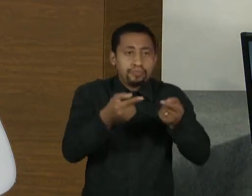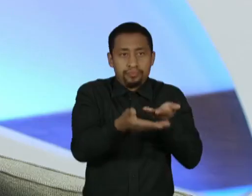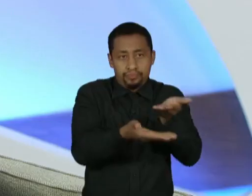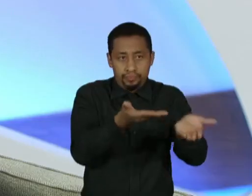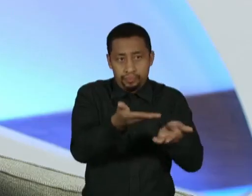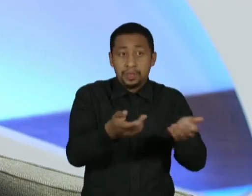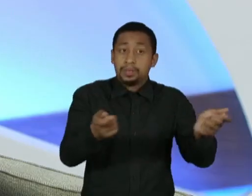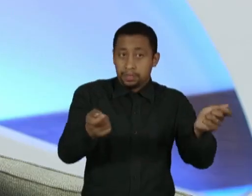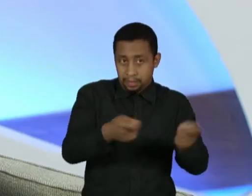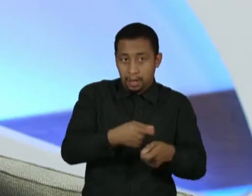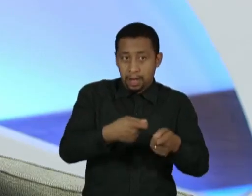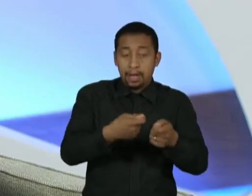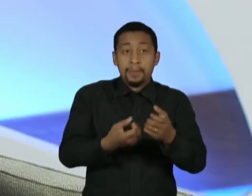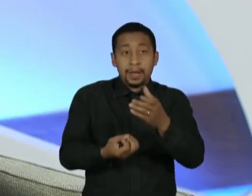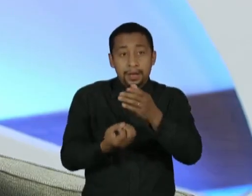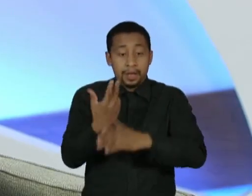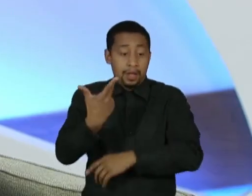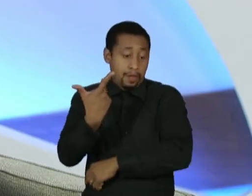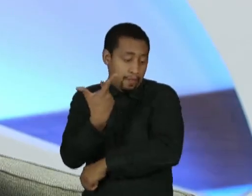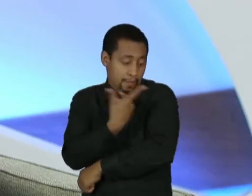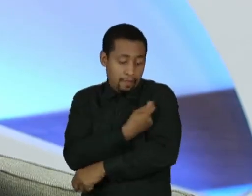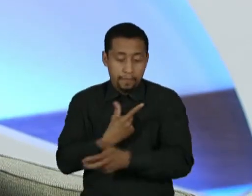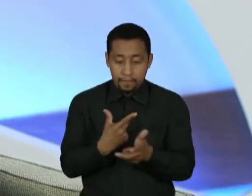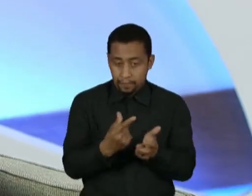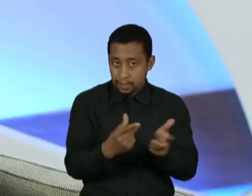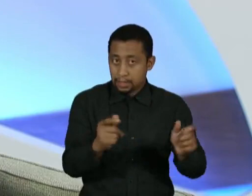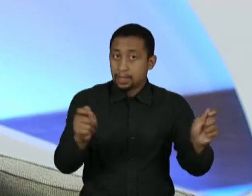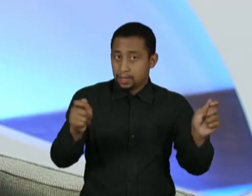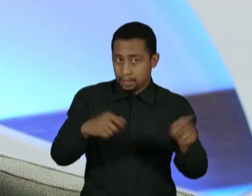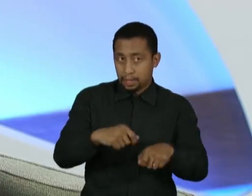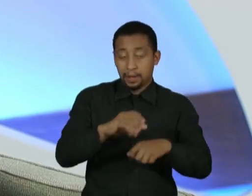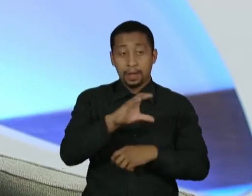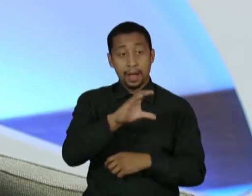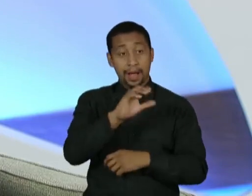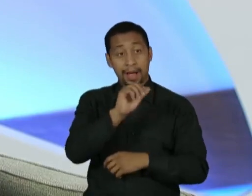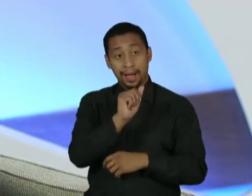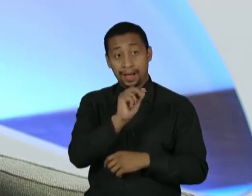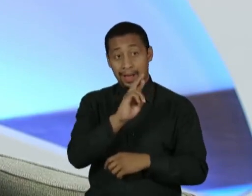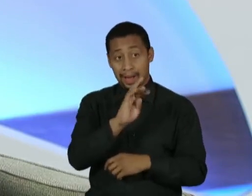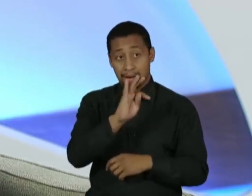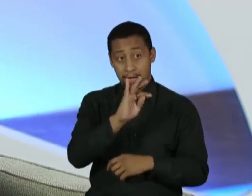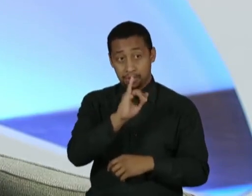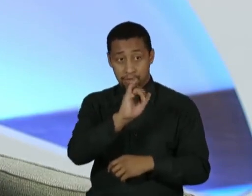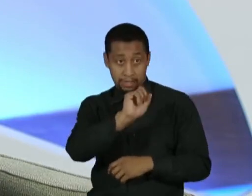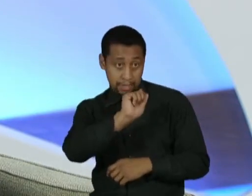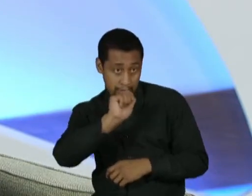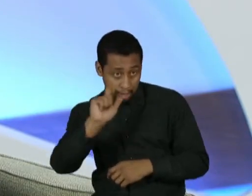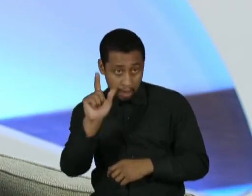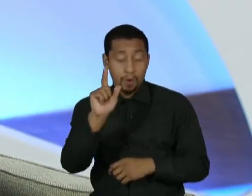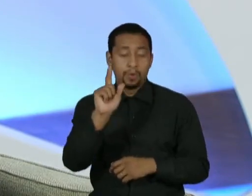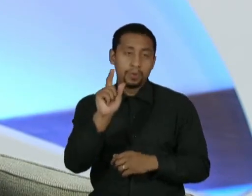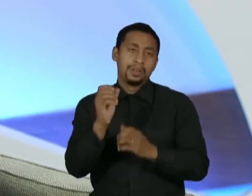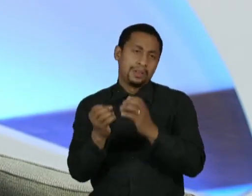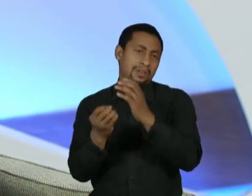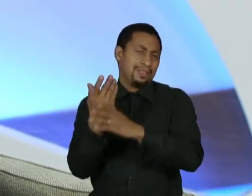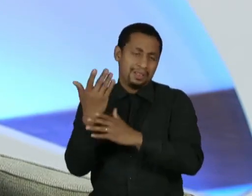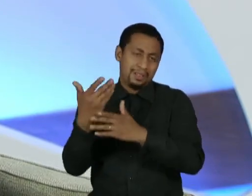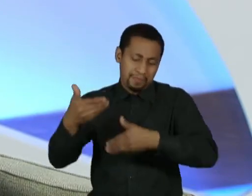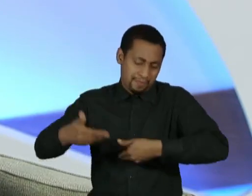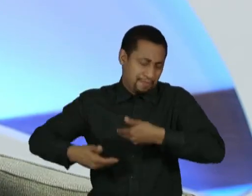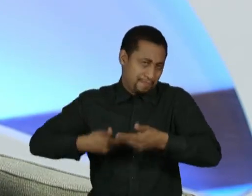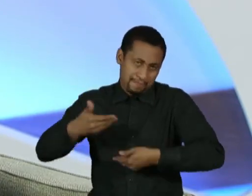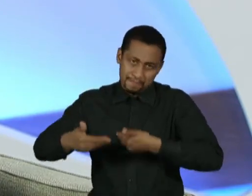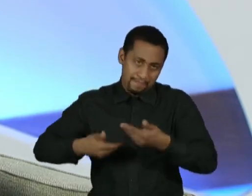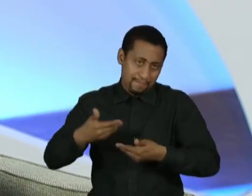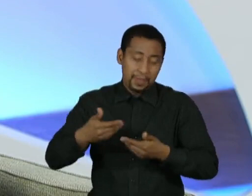vacinas. Os carticels que estão sendo desenvolvidos para os tumores sólidos, sólido é tudo menos linfoma, leucemia, mieloma.